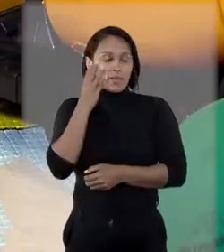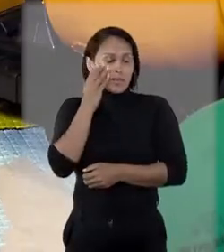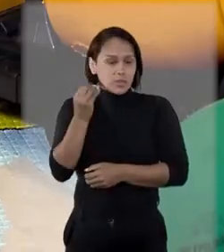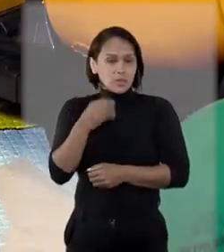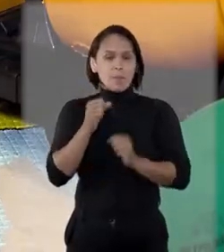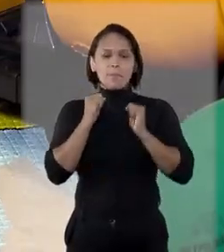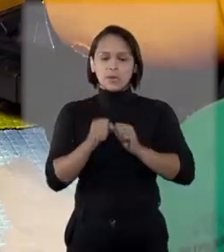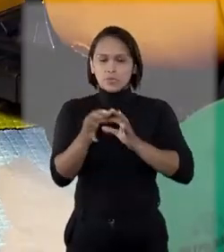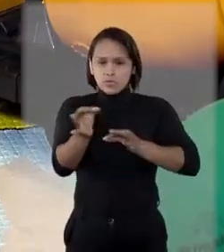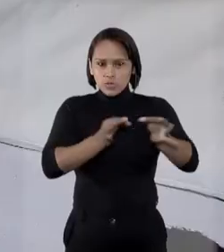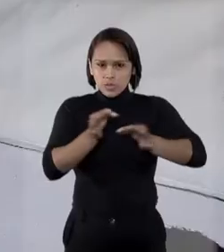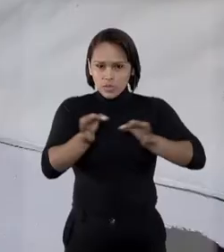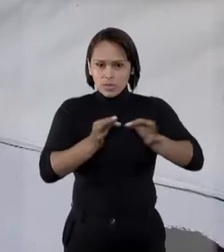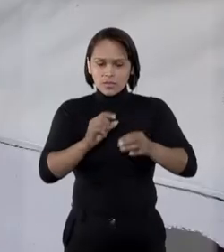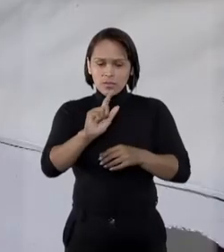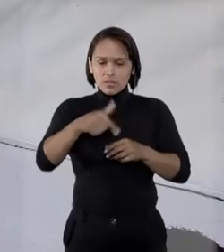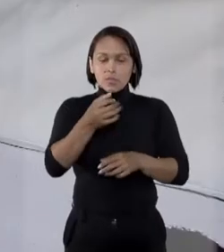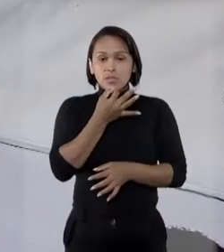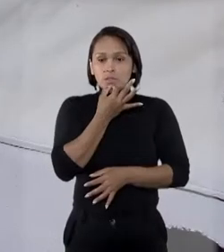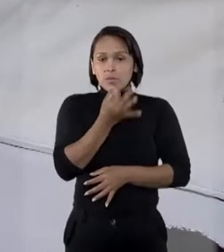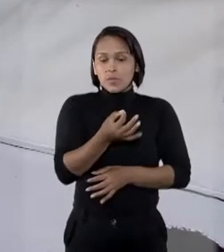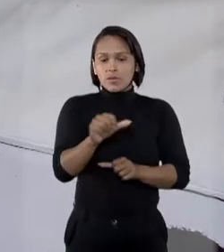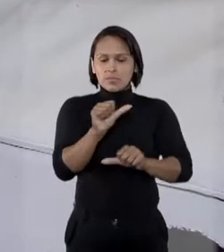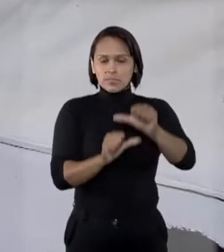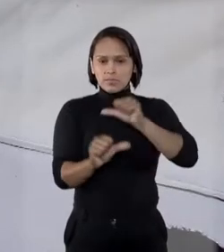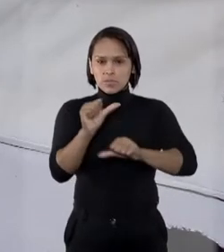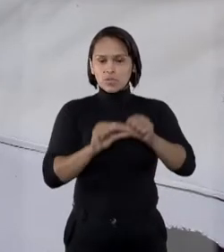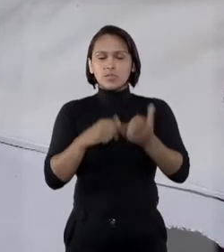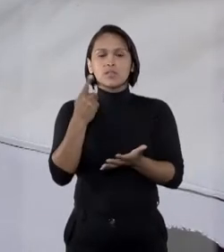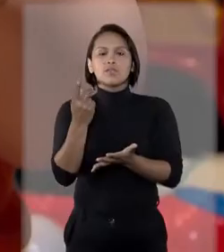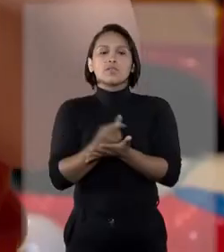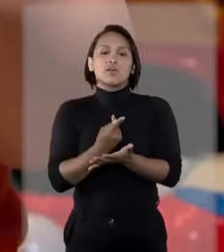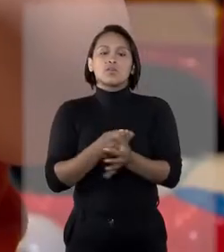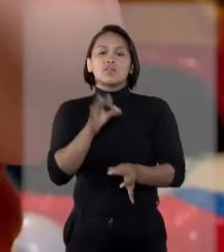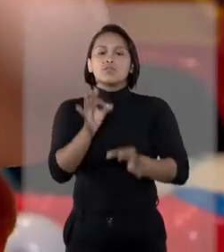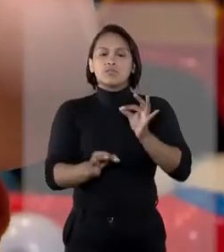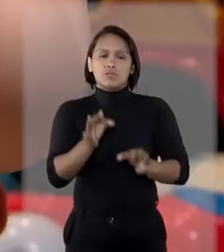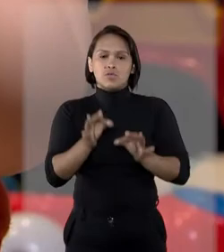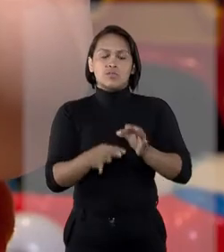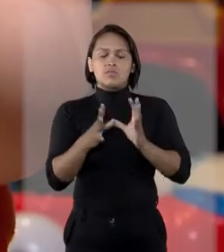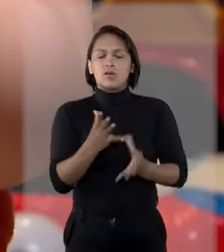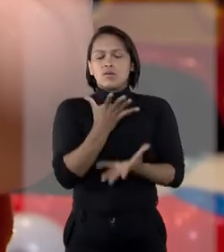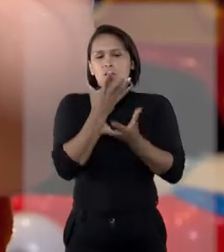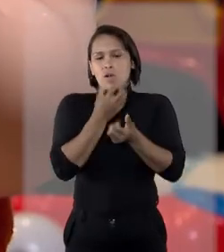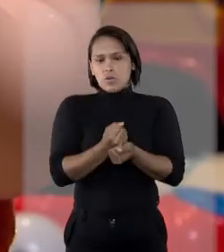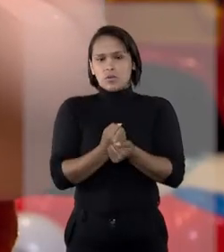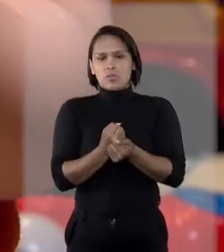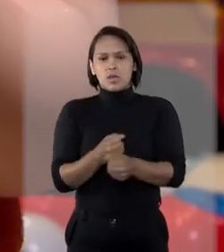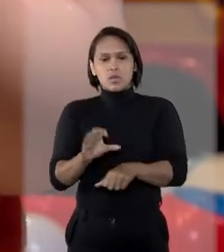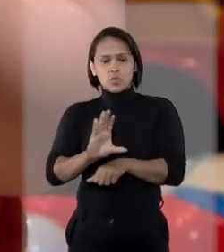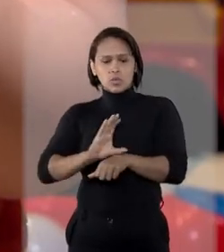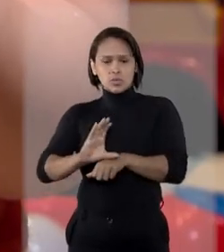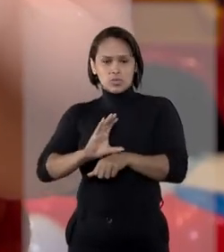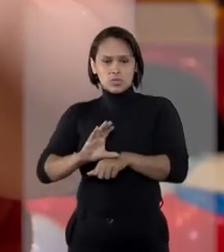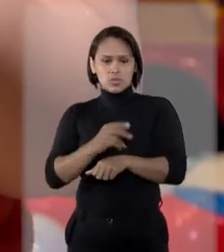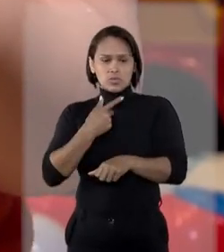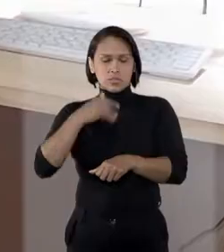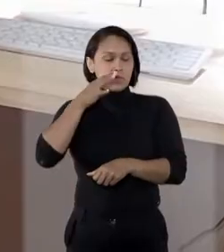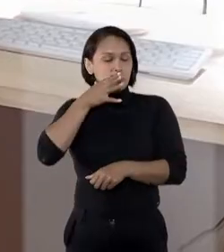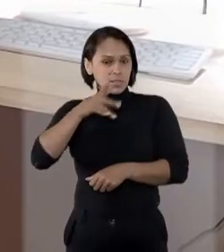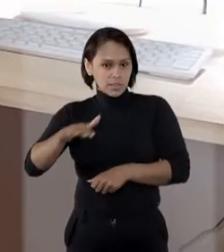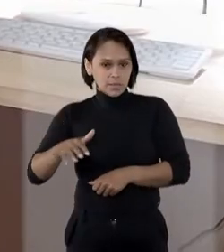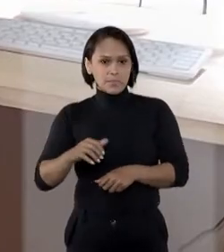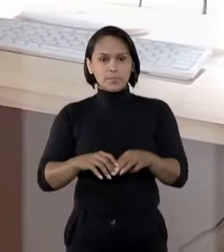ajuizar a ação de guarda sob o argumento que modificaram as circunstâncias que justificaram o acolhimento institucional do menor.